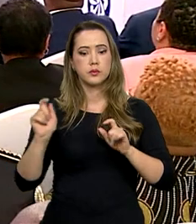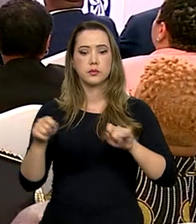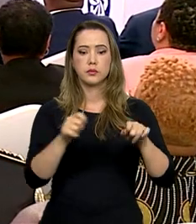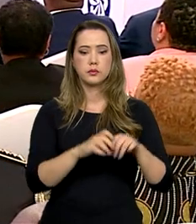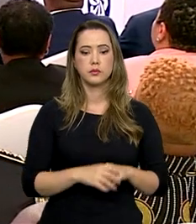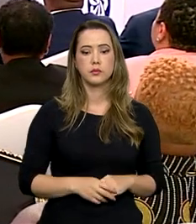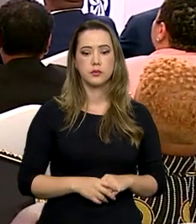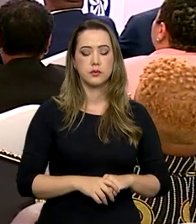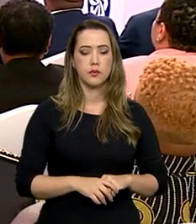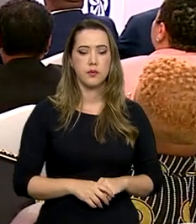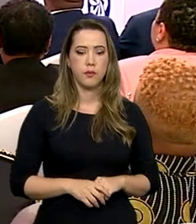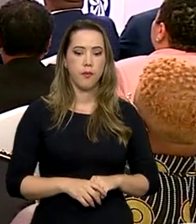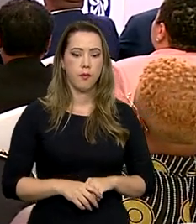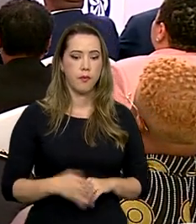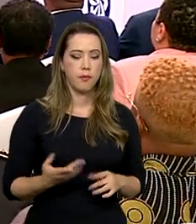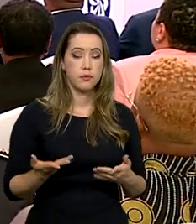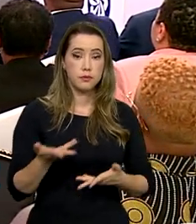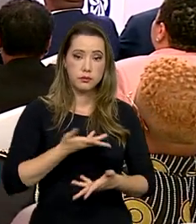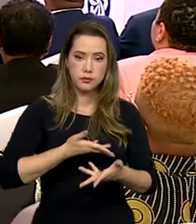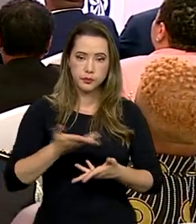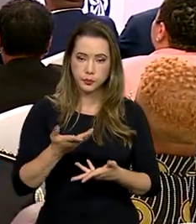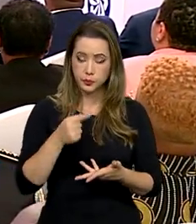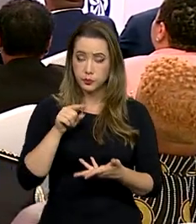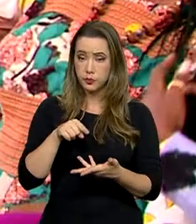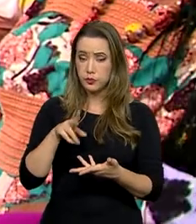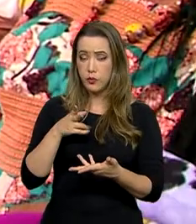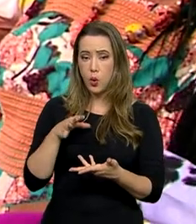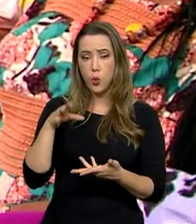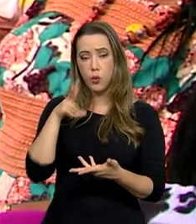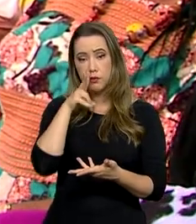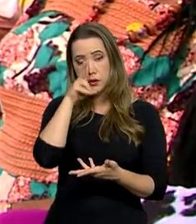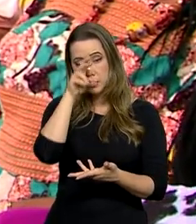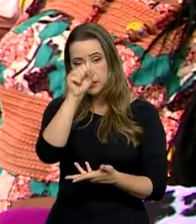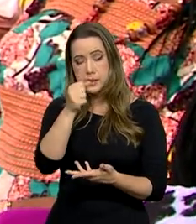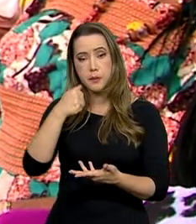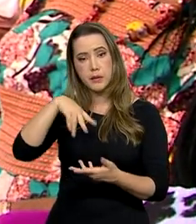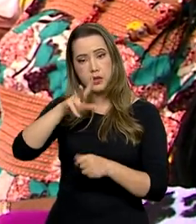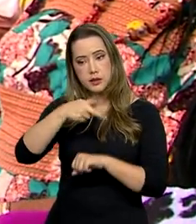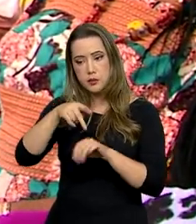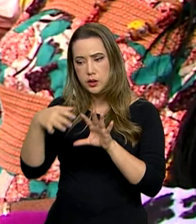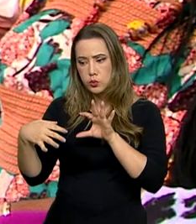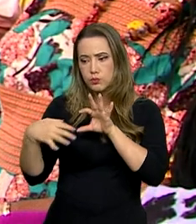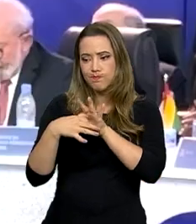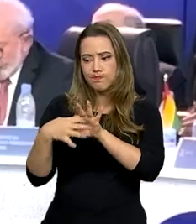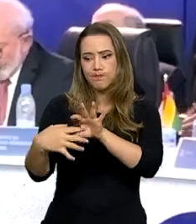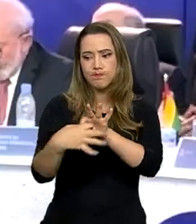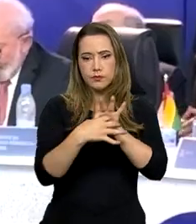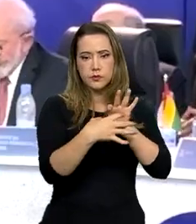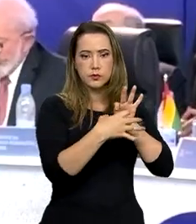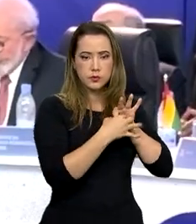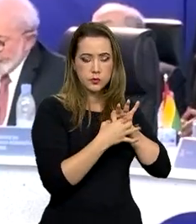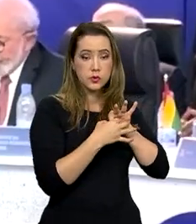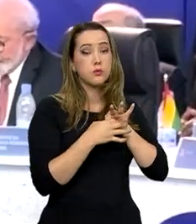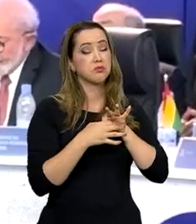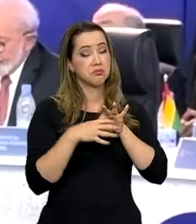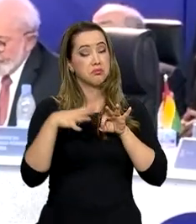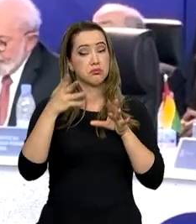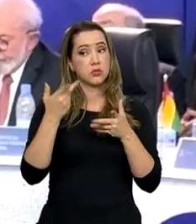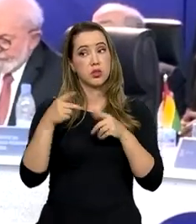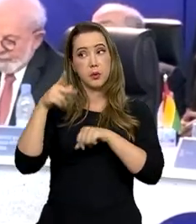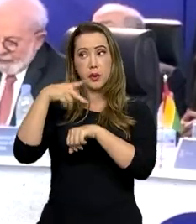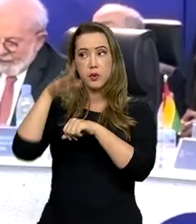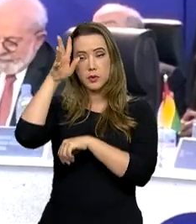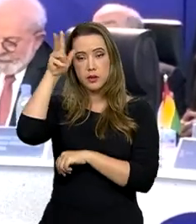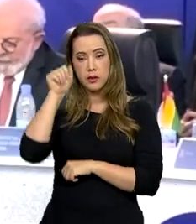Além de fortalecer as relações exteriores e retomar a presença brasileira na África, a vinda de Lula a São Tomé